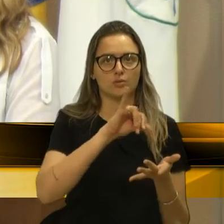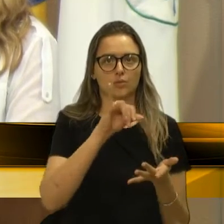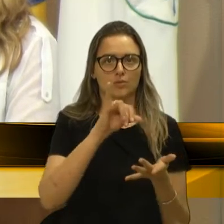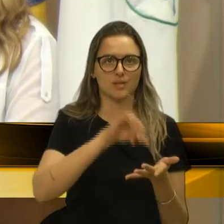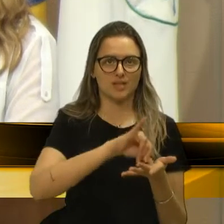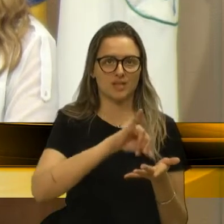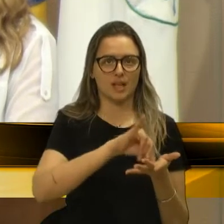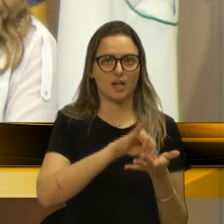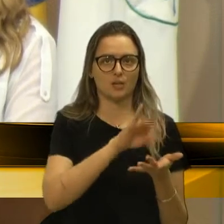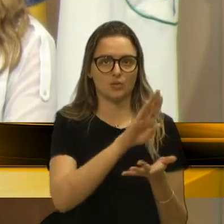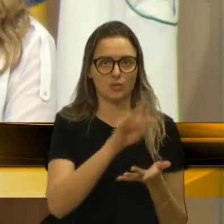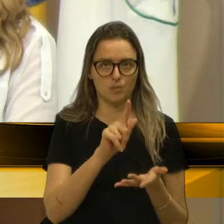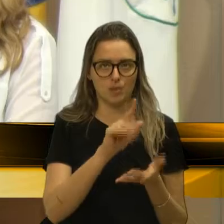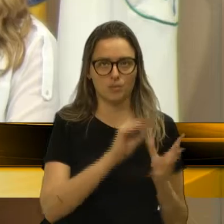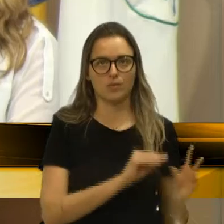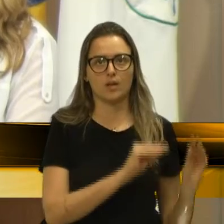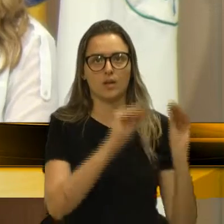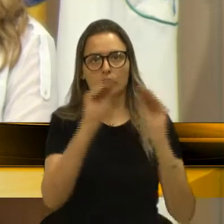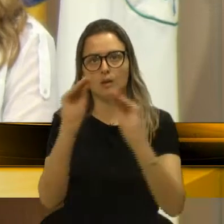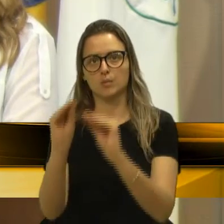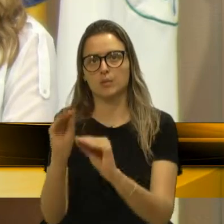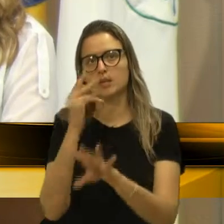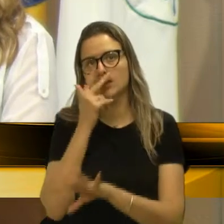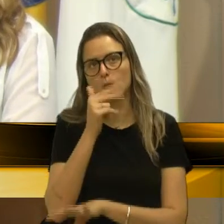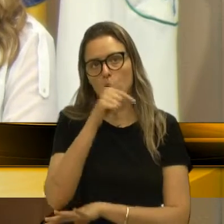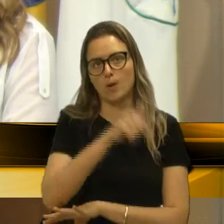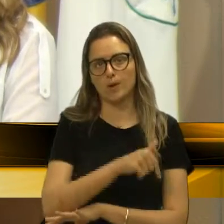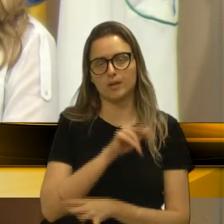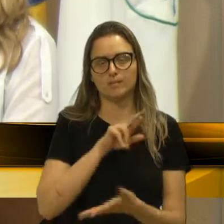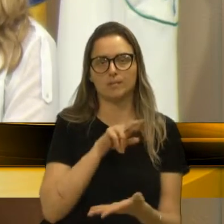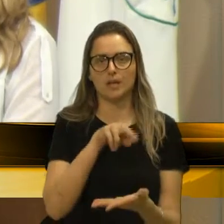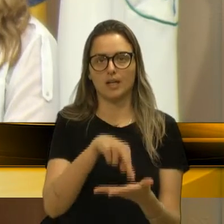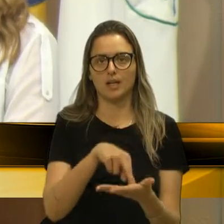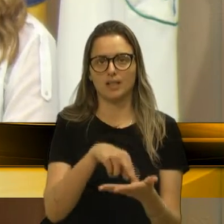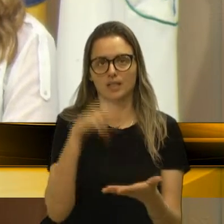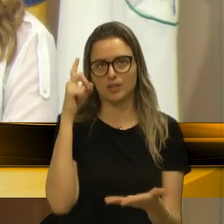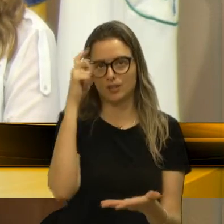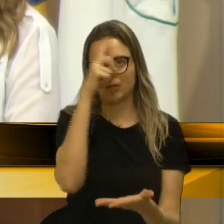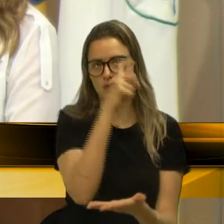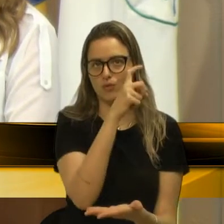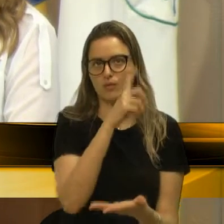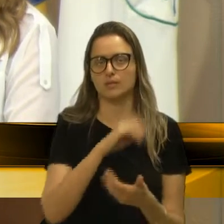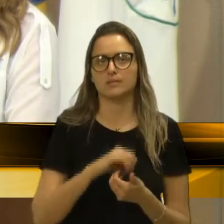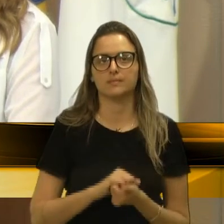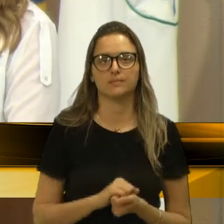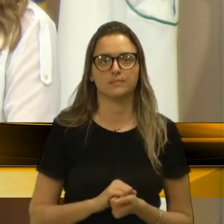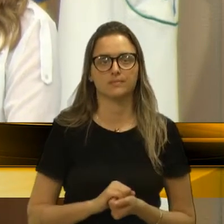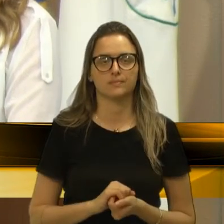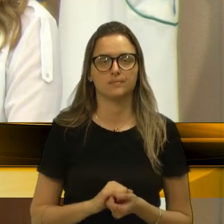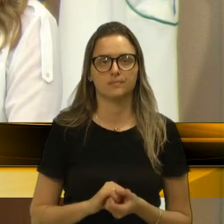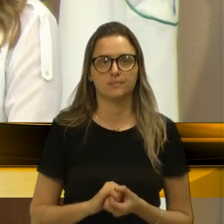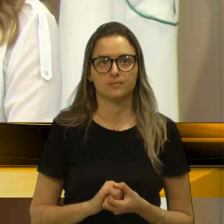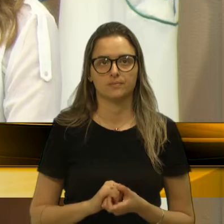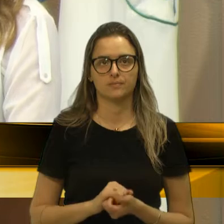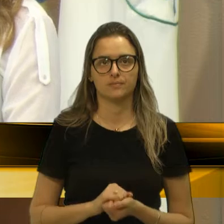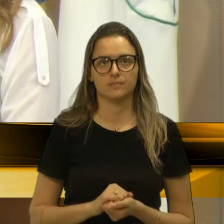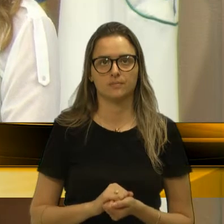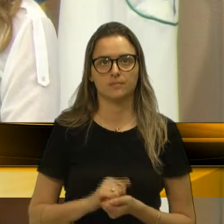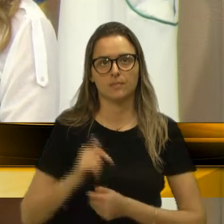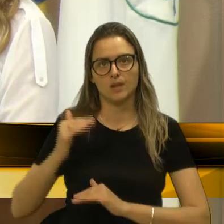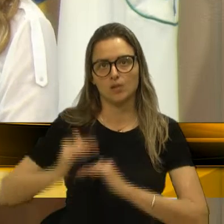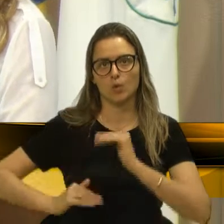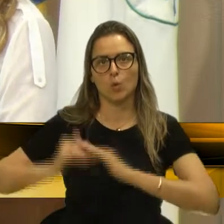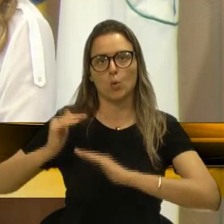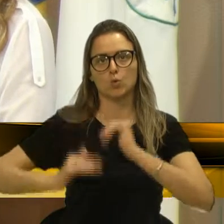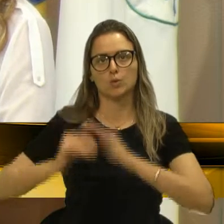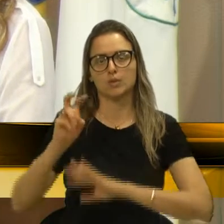Gonçalves, trazido, como aqui também, uma realidade de bomba-relógio. Foi construída, então, uma